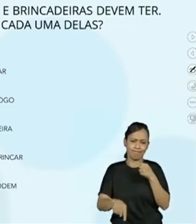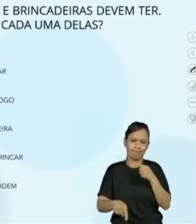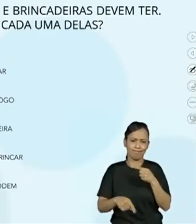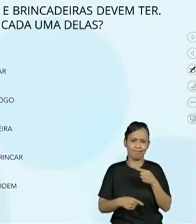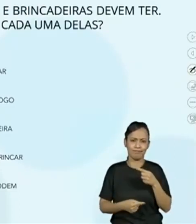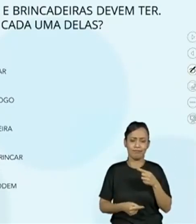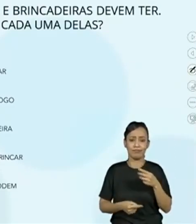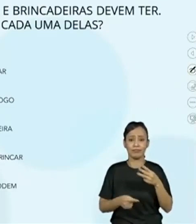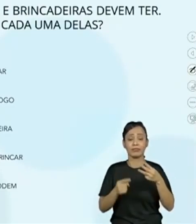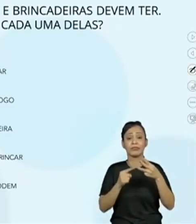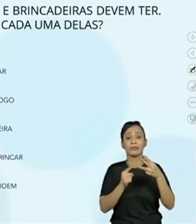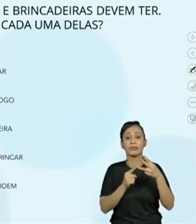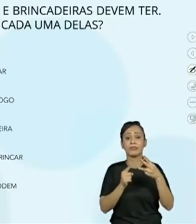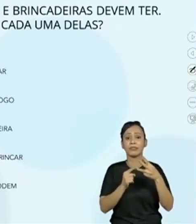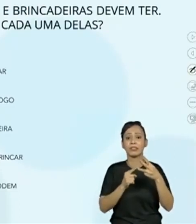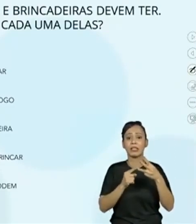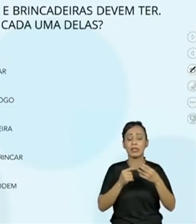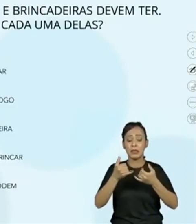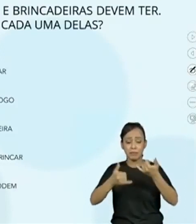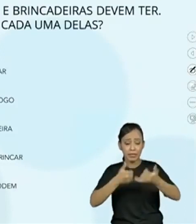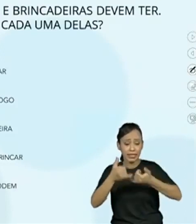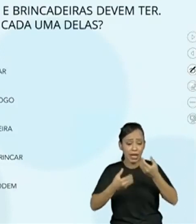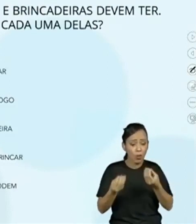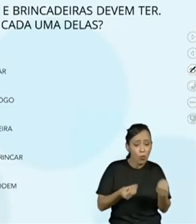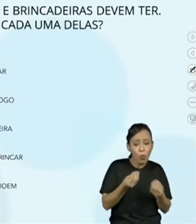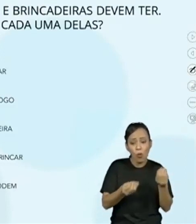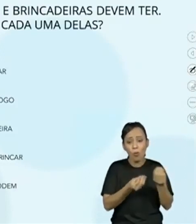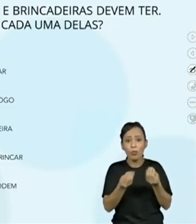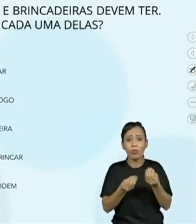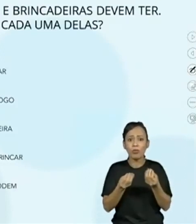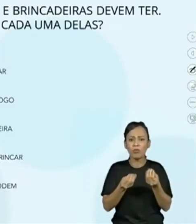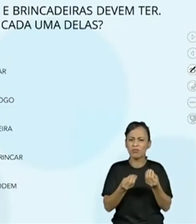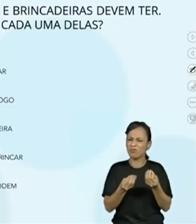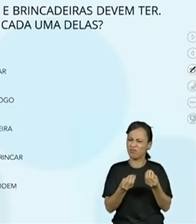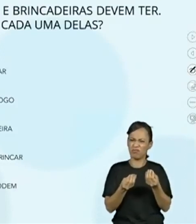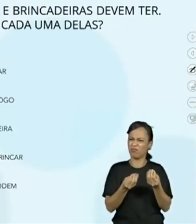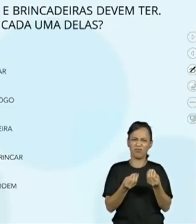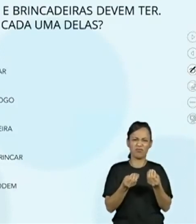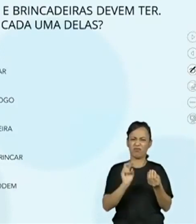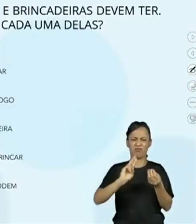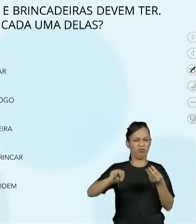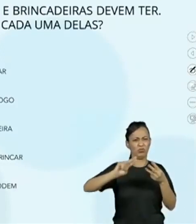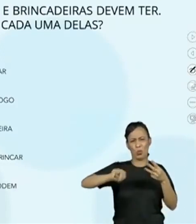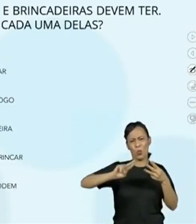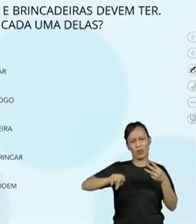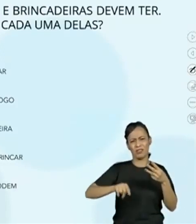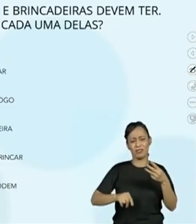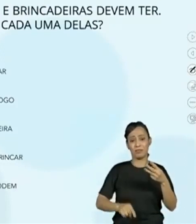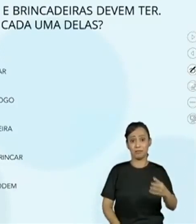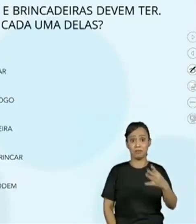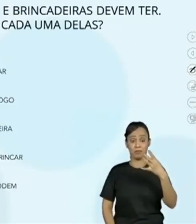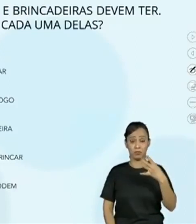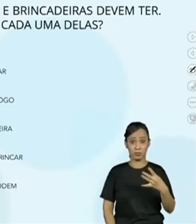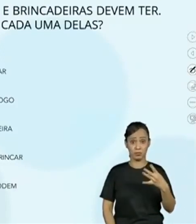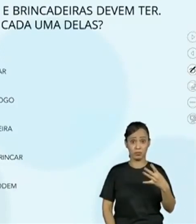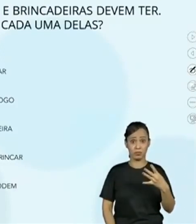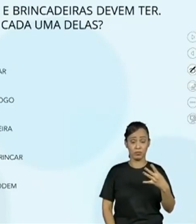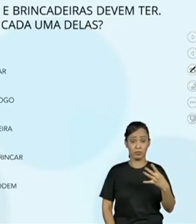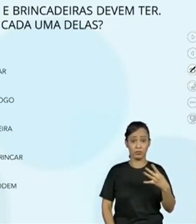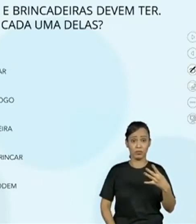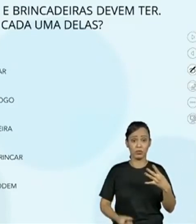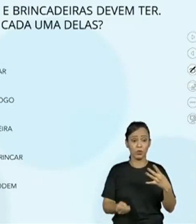Indica o que é preciso brincar para que eu brinque? Também não, professora Viviane. Número de participantes,